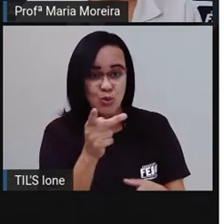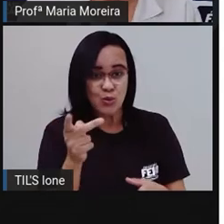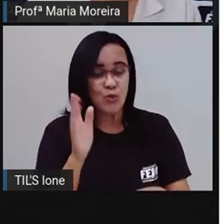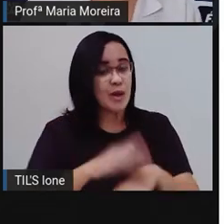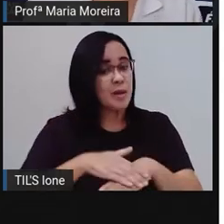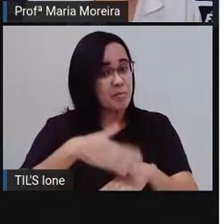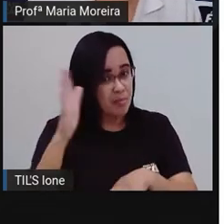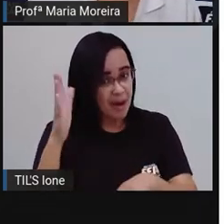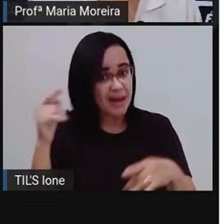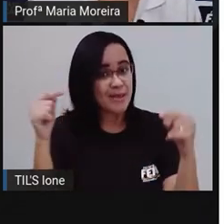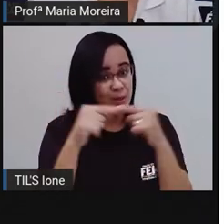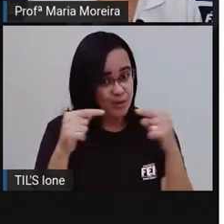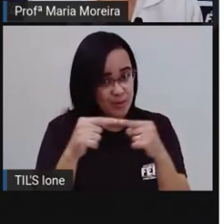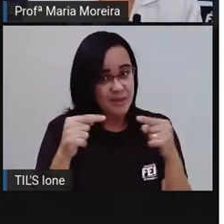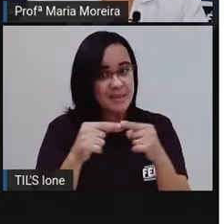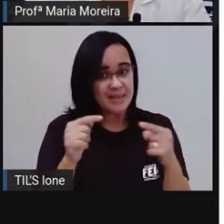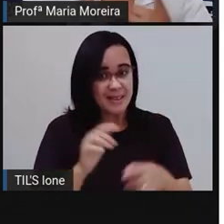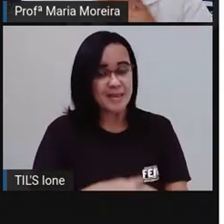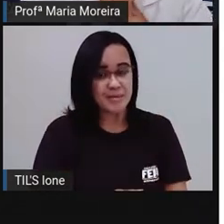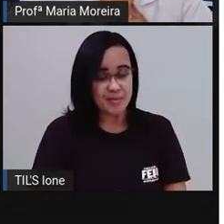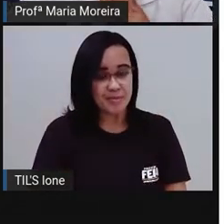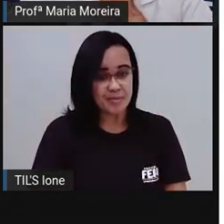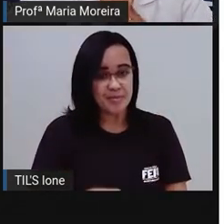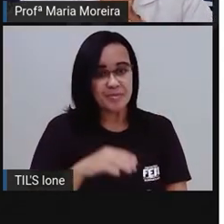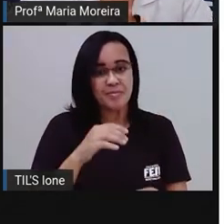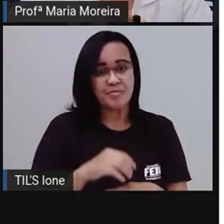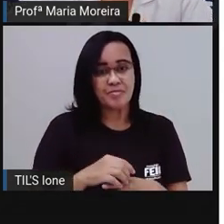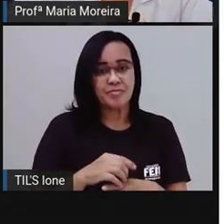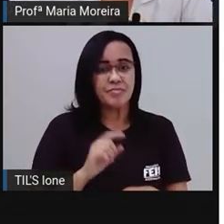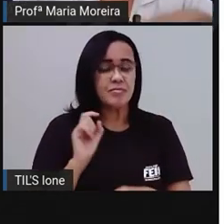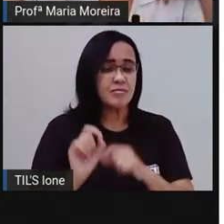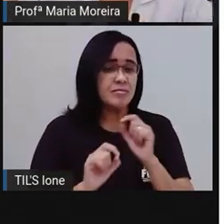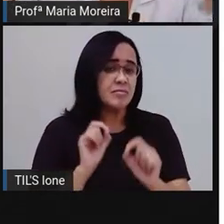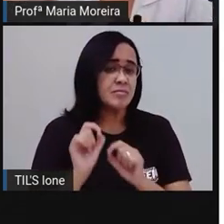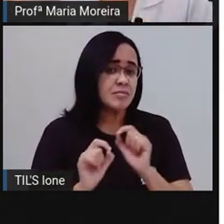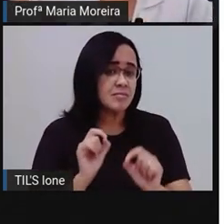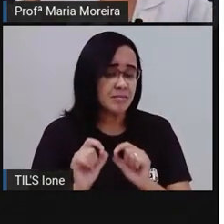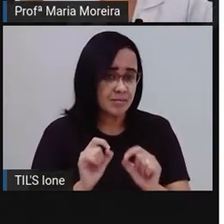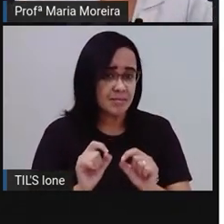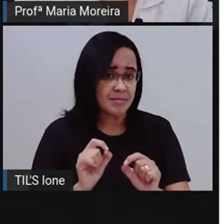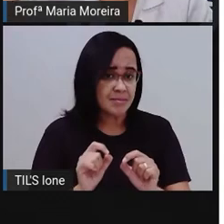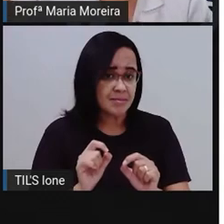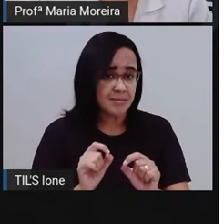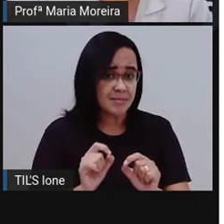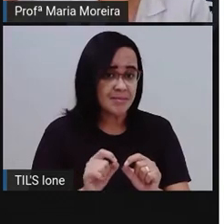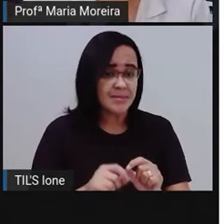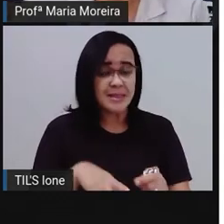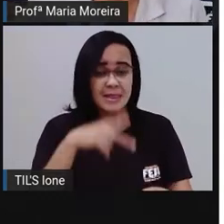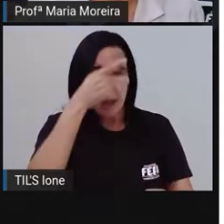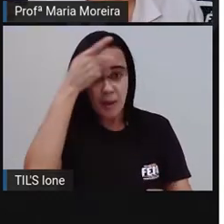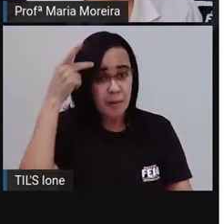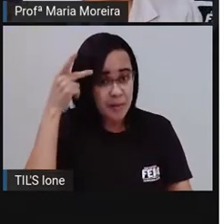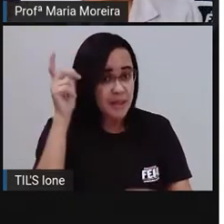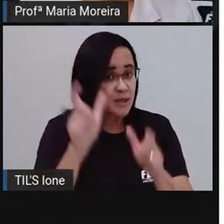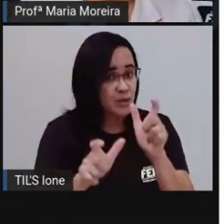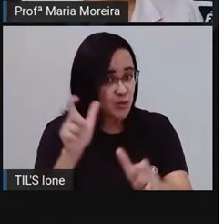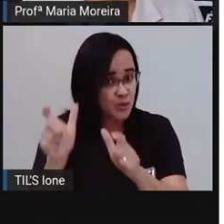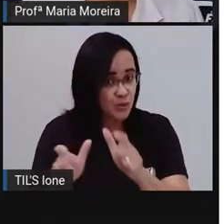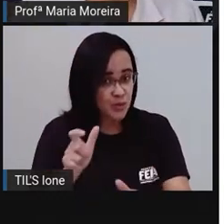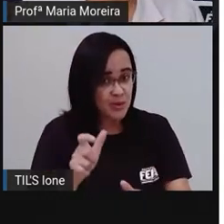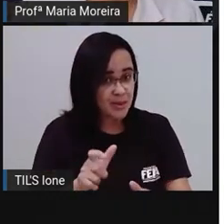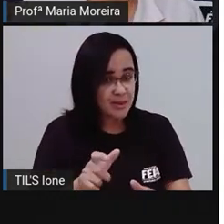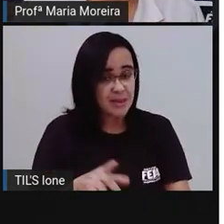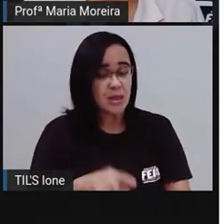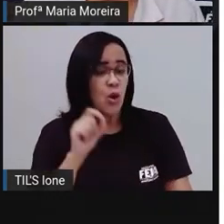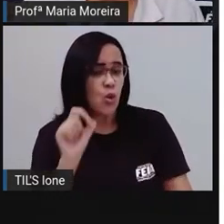Plural. Patrícia e Shirley é quem está conversando comigo ou de quem eu estou falando? De quem eu estou falando? Então,